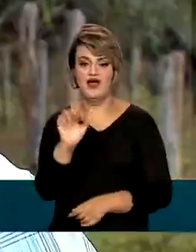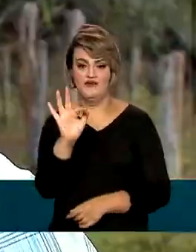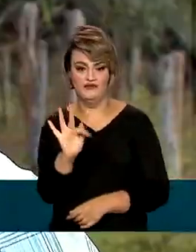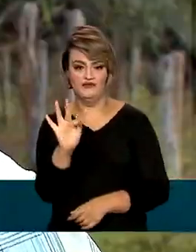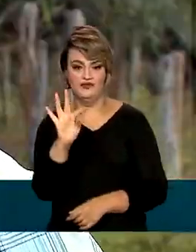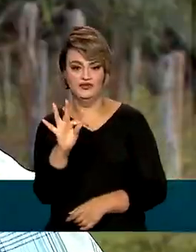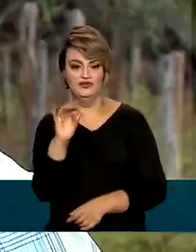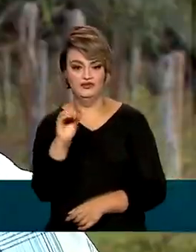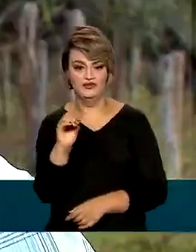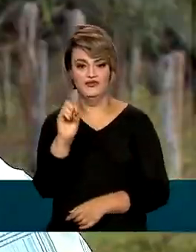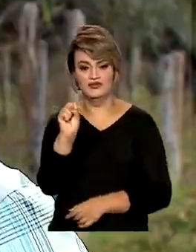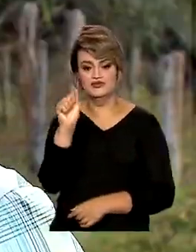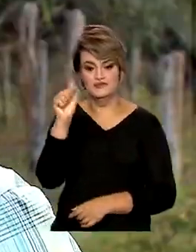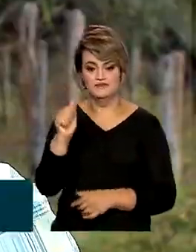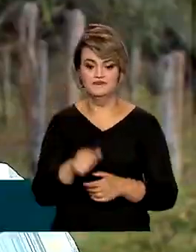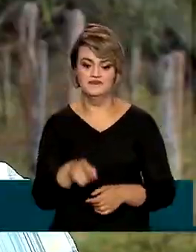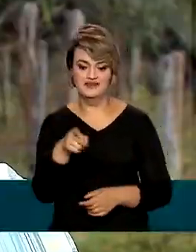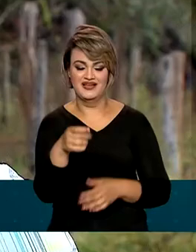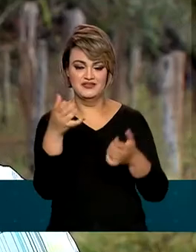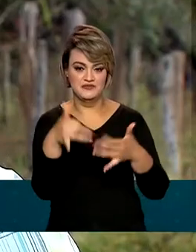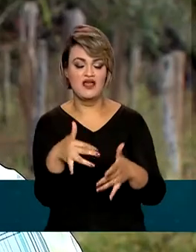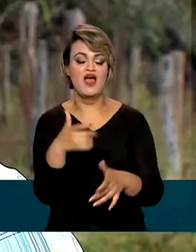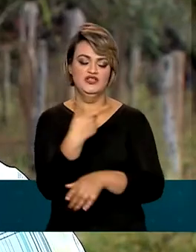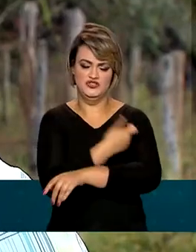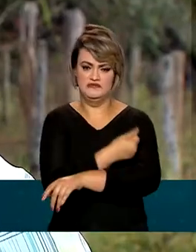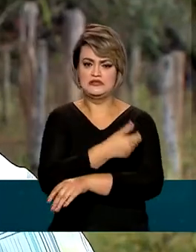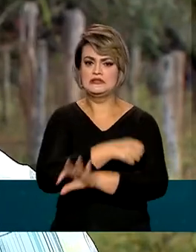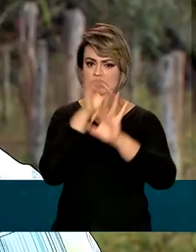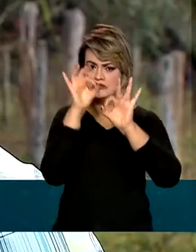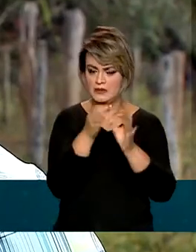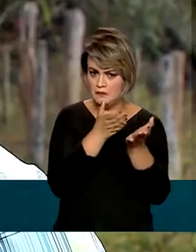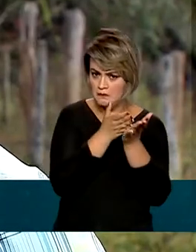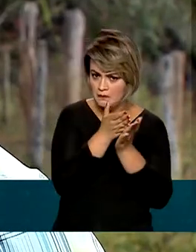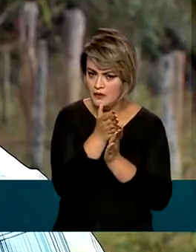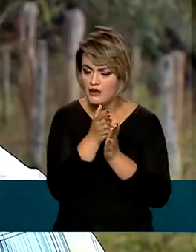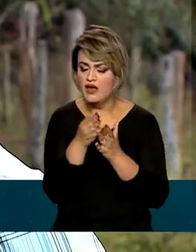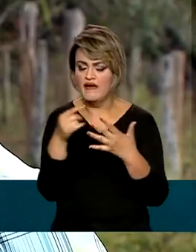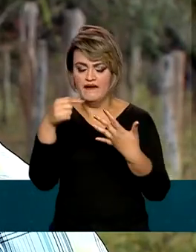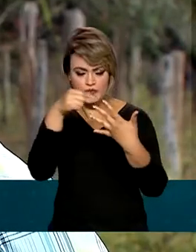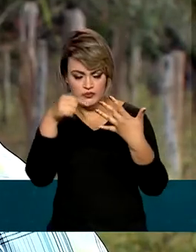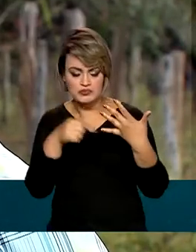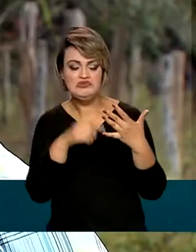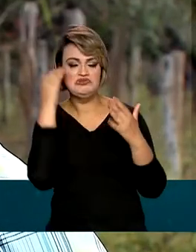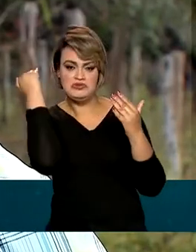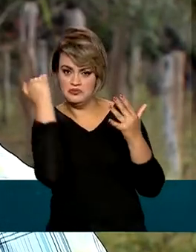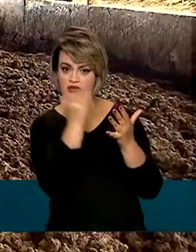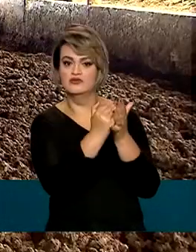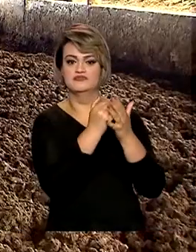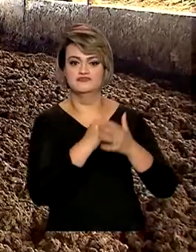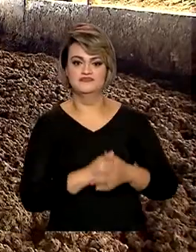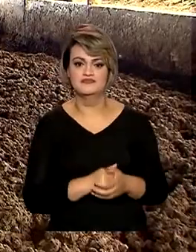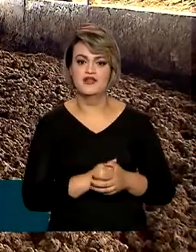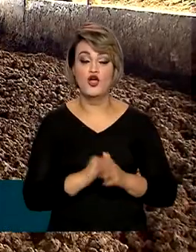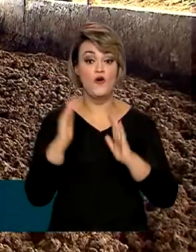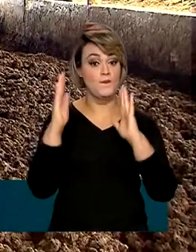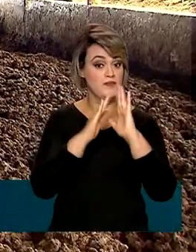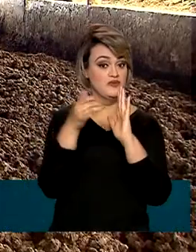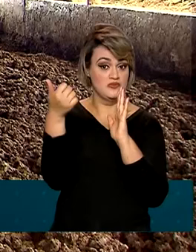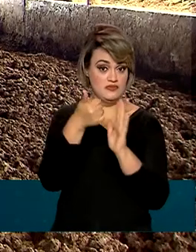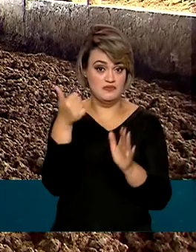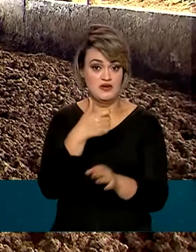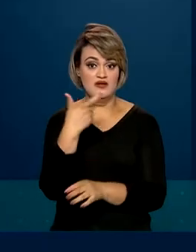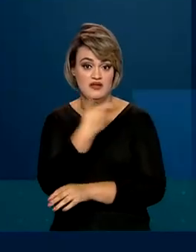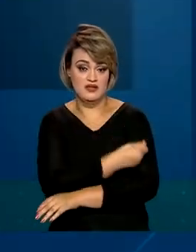mantemos a vacinação em dia. Toda exigência é cumprida aqui. A primeira etapa da